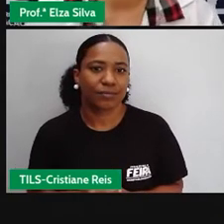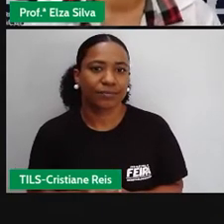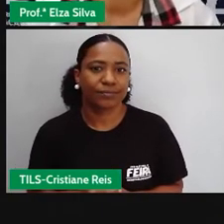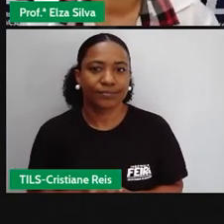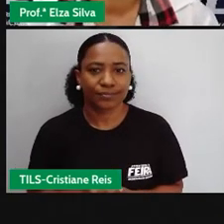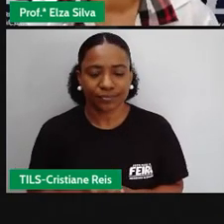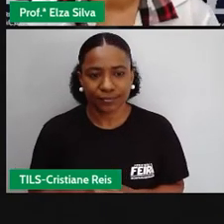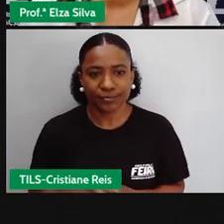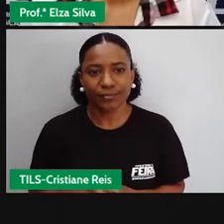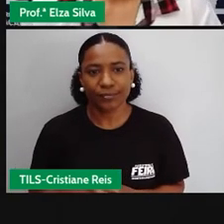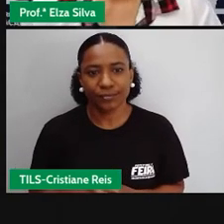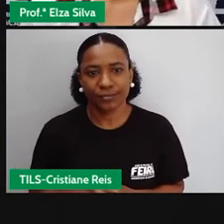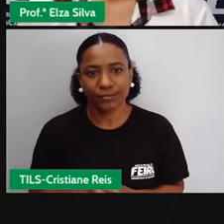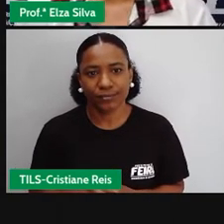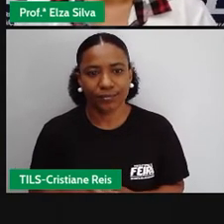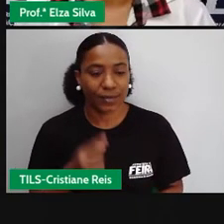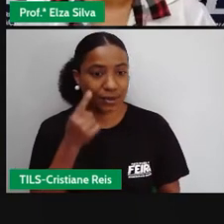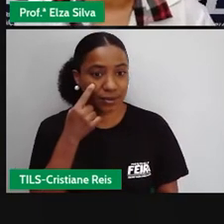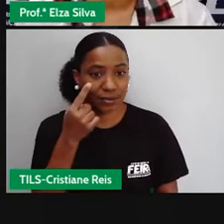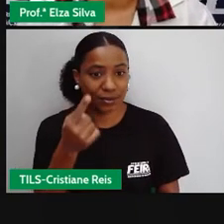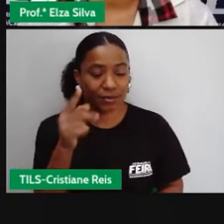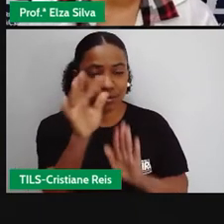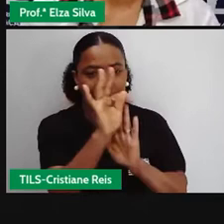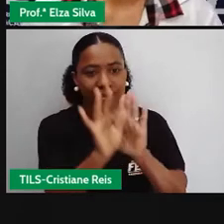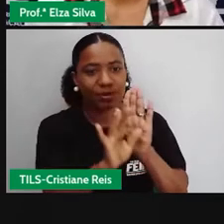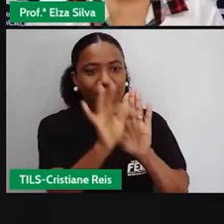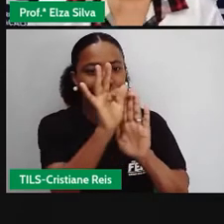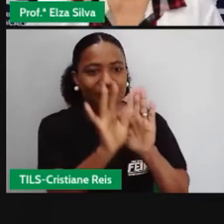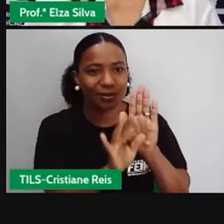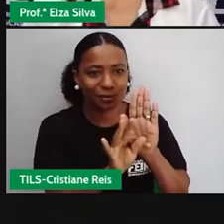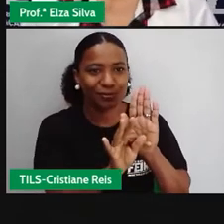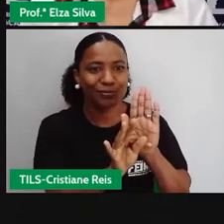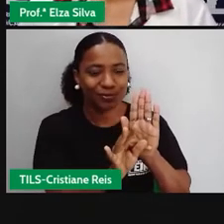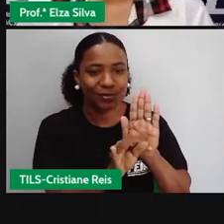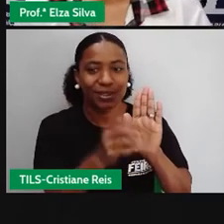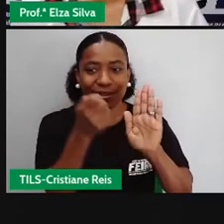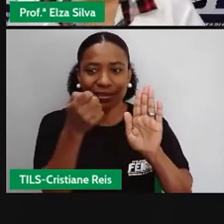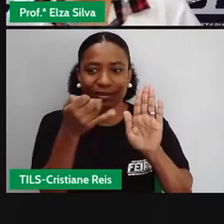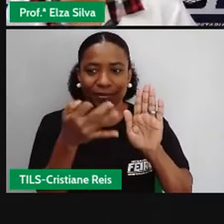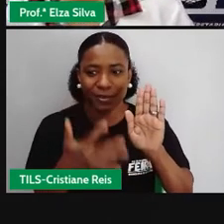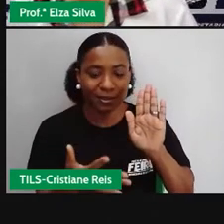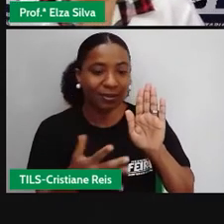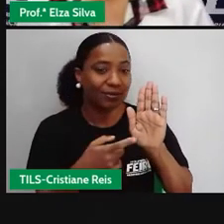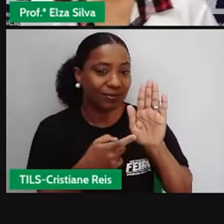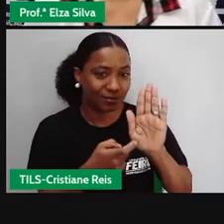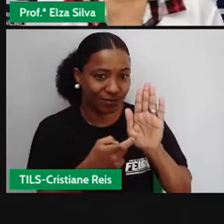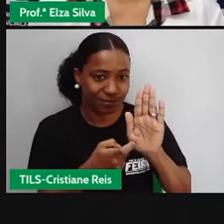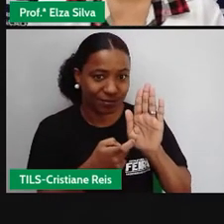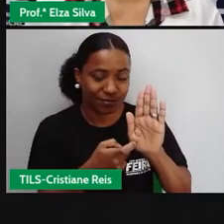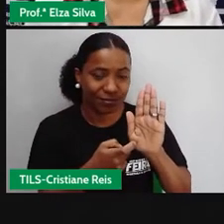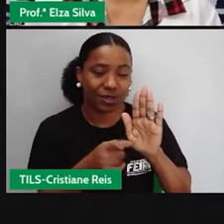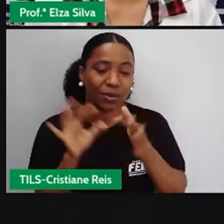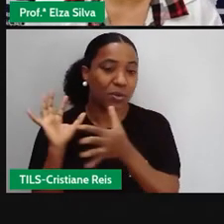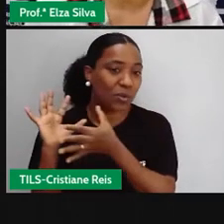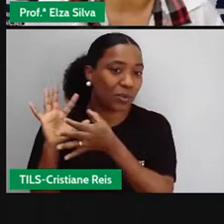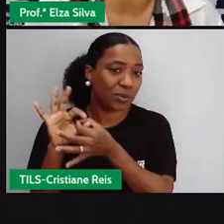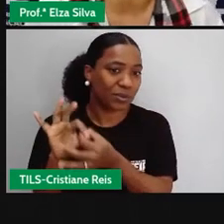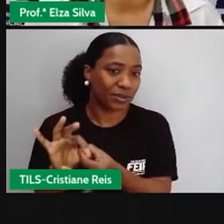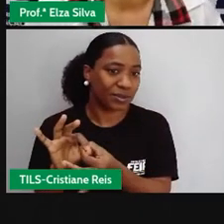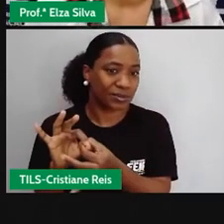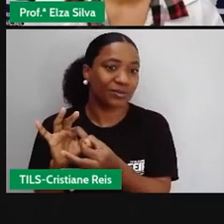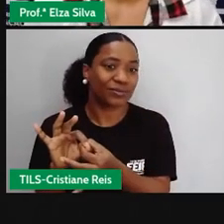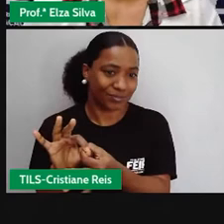Então, esse texto, ele está justamente falando sobre o contexto que nós estamos